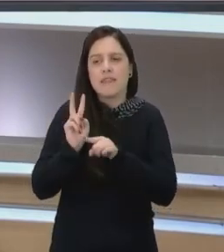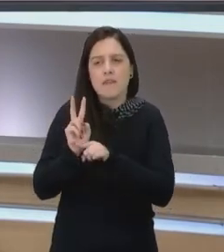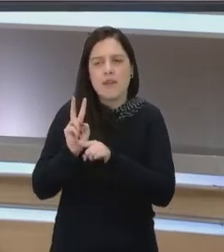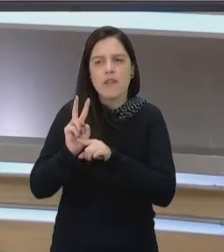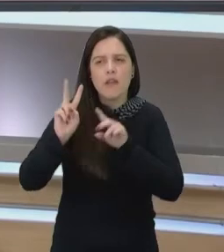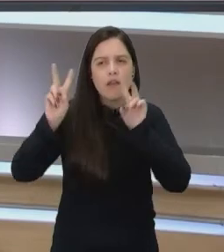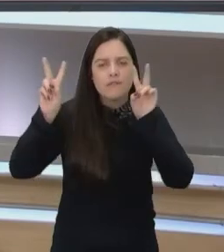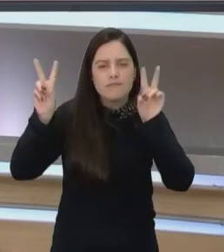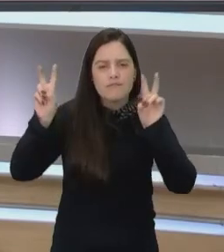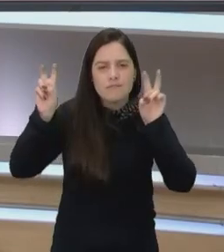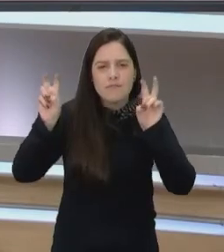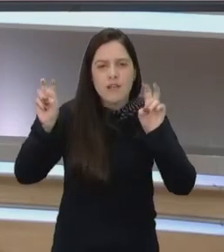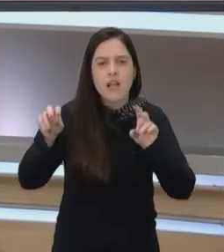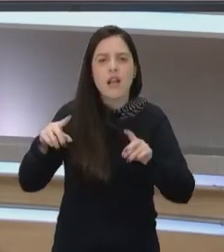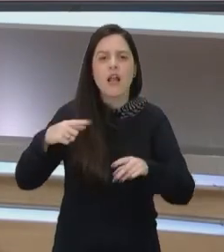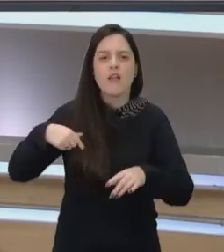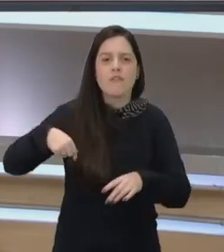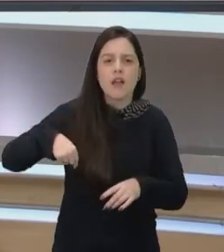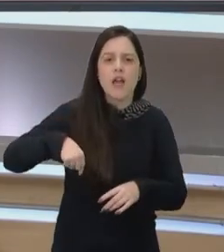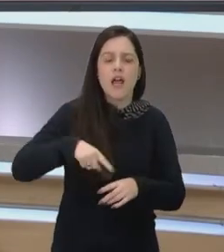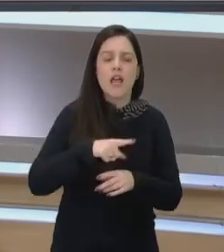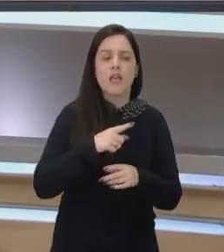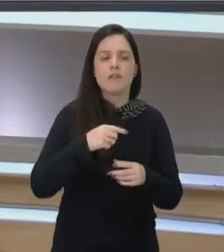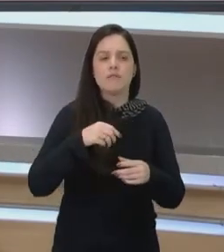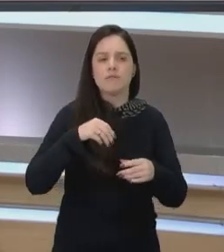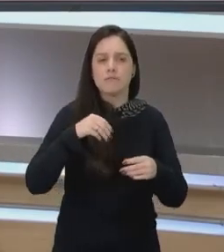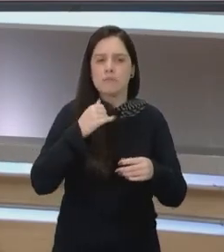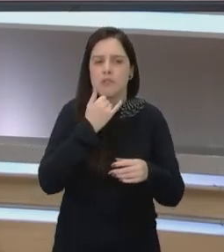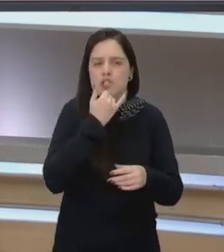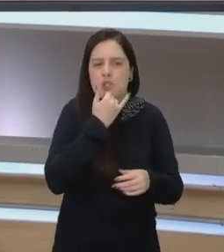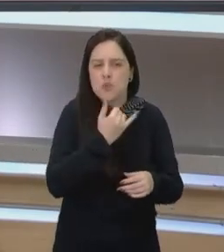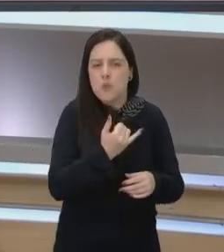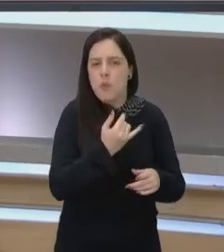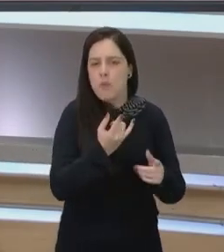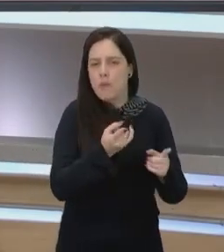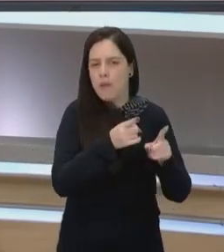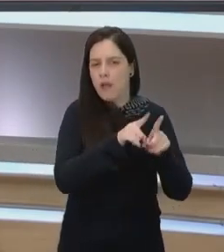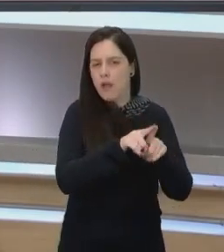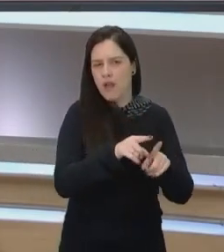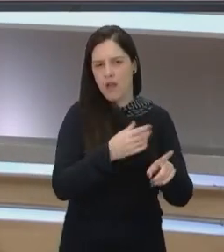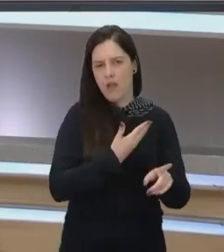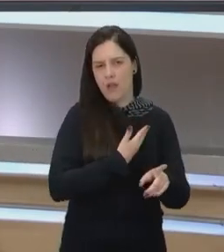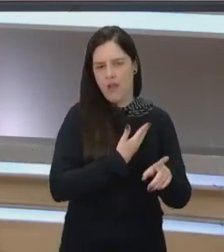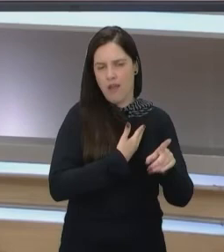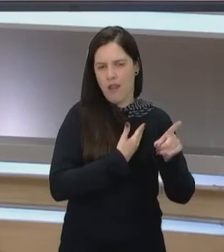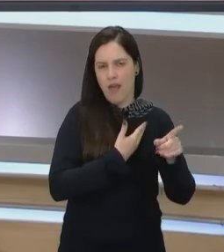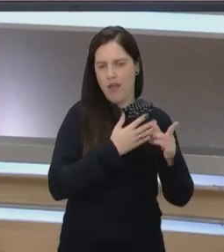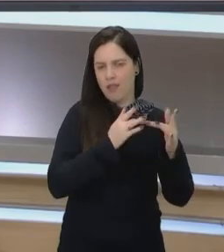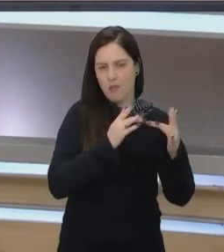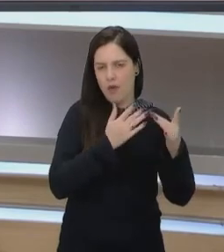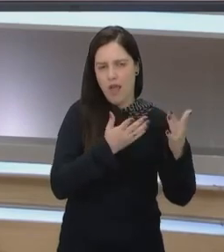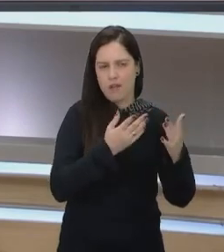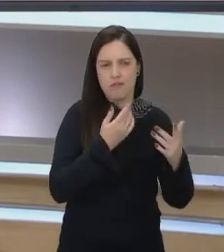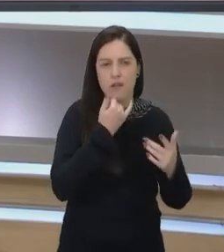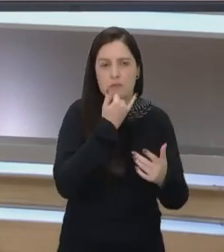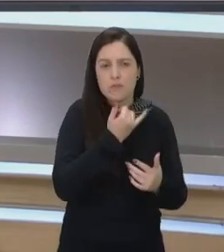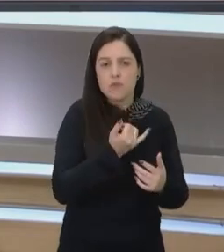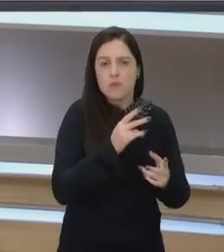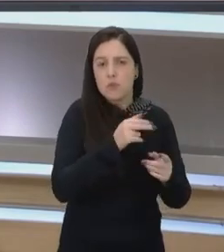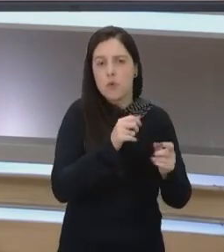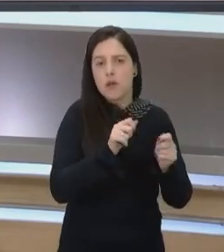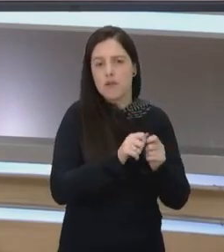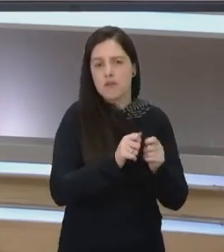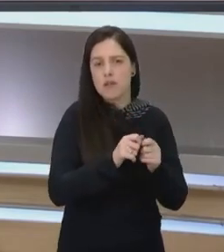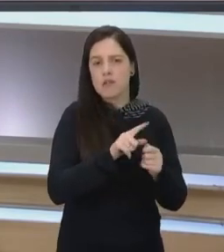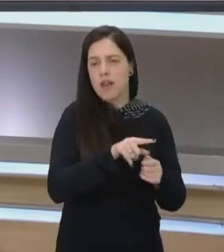aspas, e ele vai chegar pra essa companheira pedir desculpas e dizer que nunca mais vai acontecer. E ela vai, de fato,